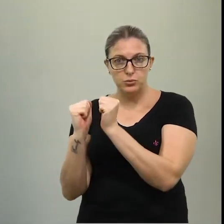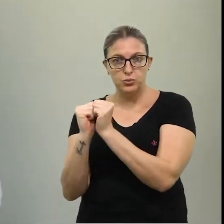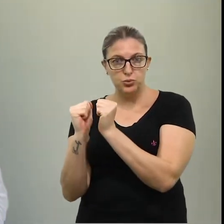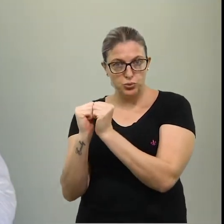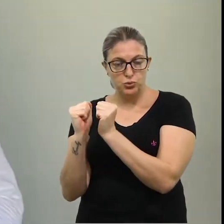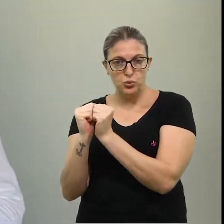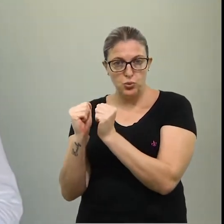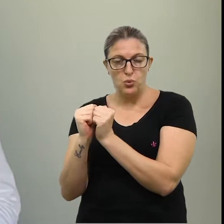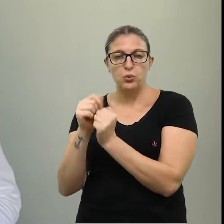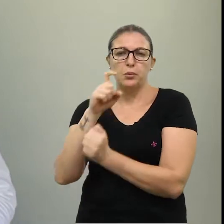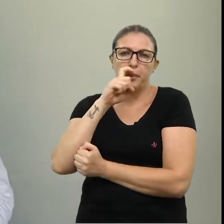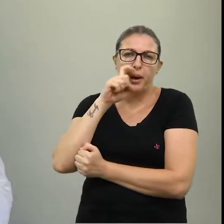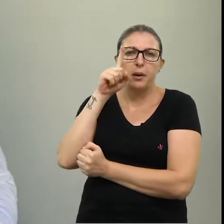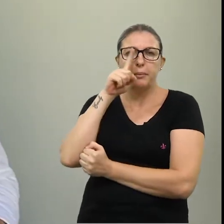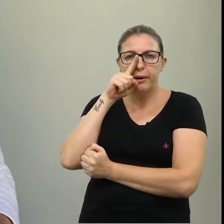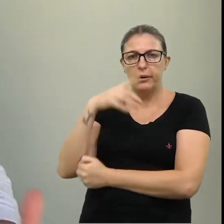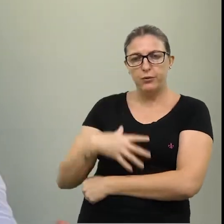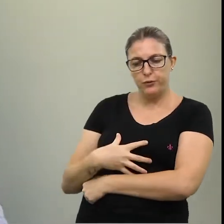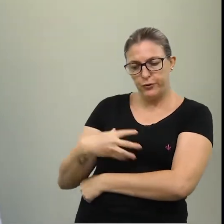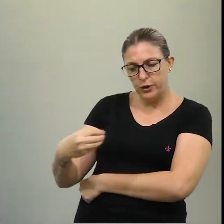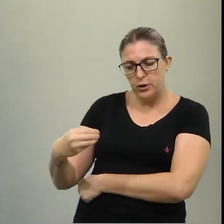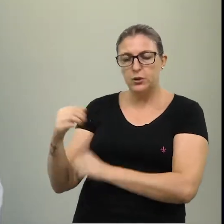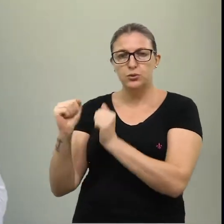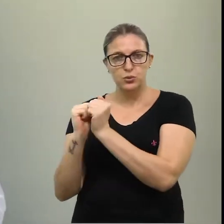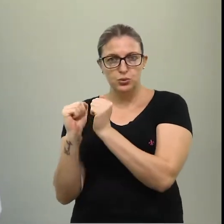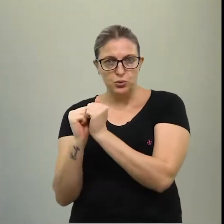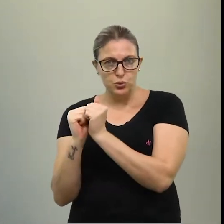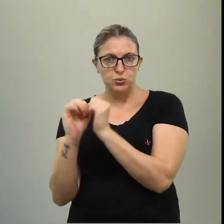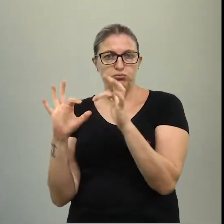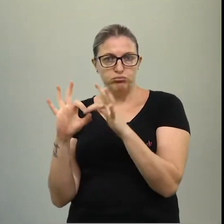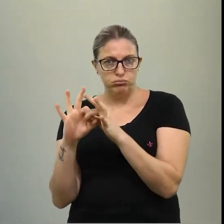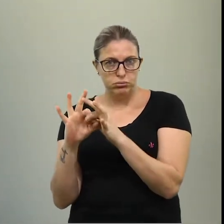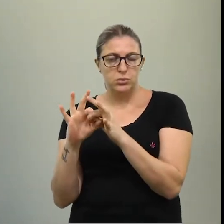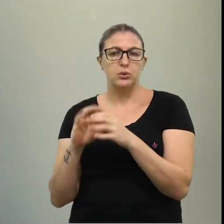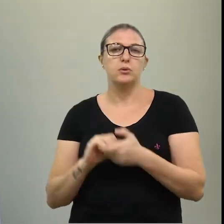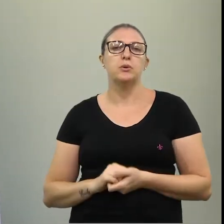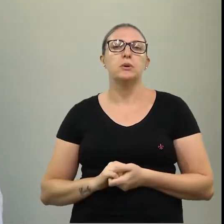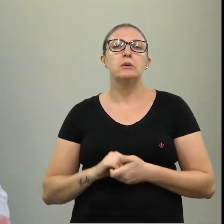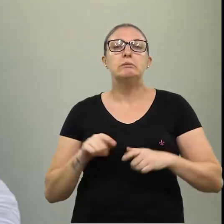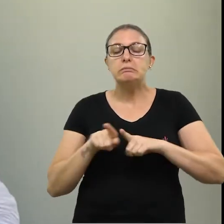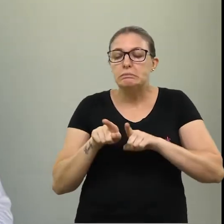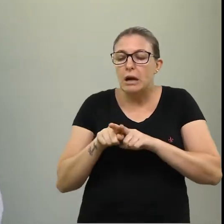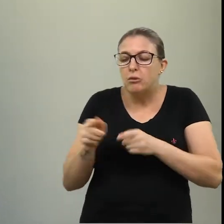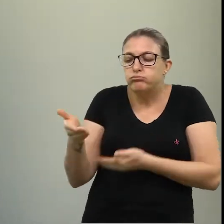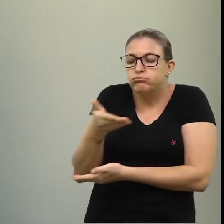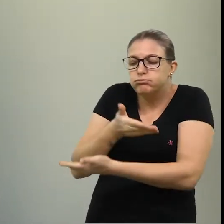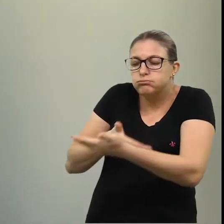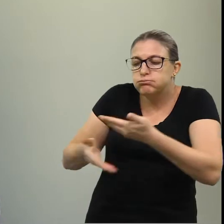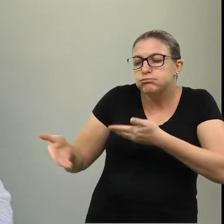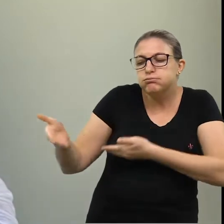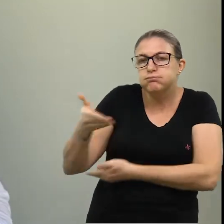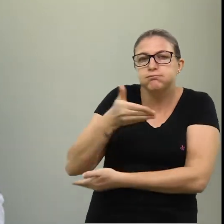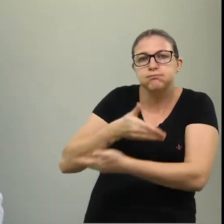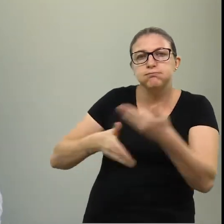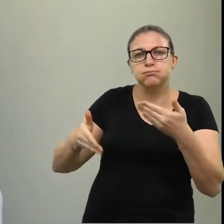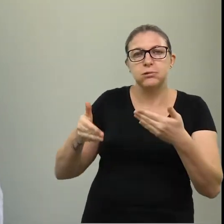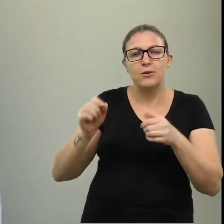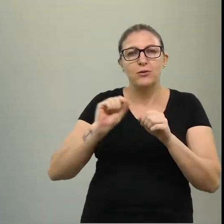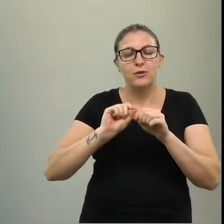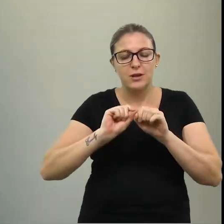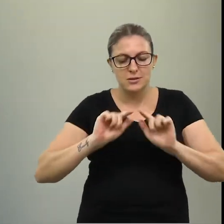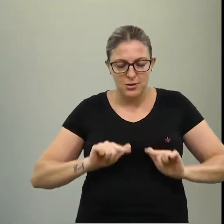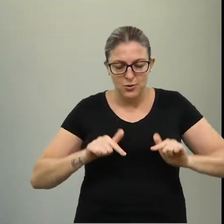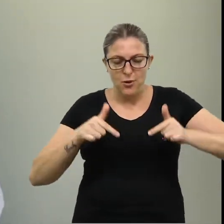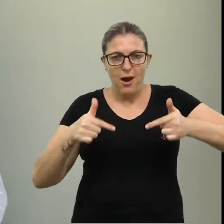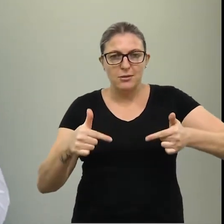parentes próximos, né? Pai, mãe, filhos, né? E assim, integrando de alguma maneira essa ação que vai